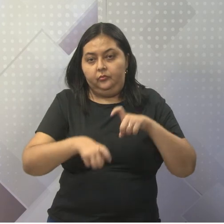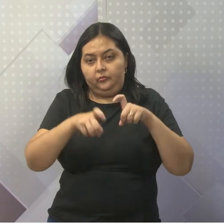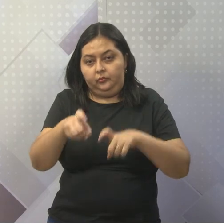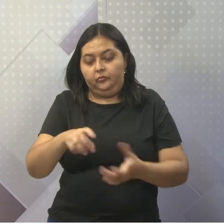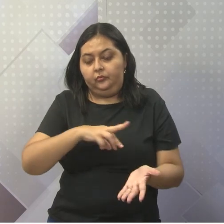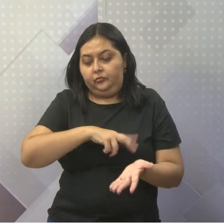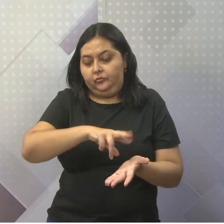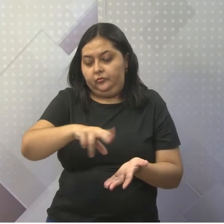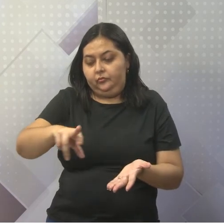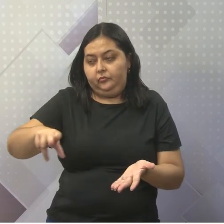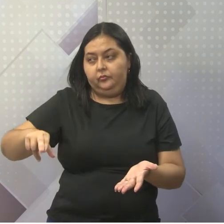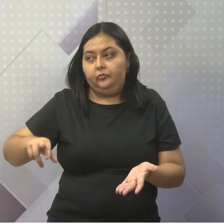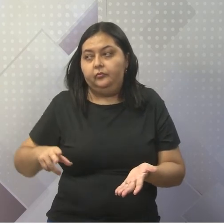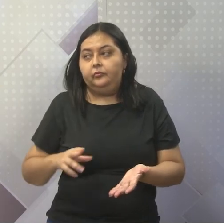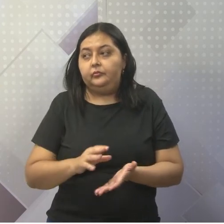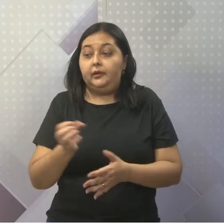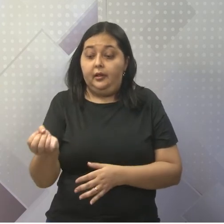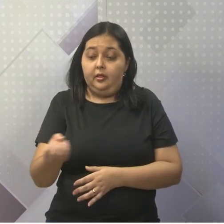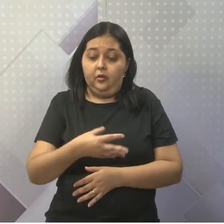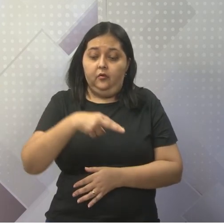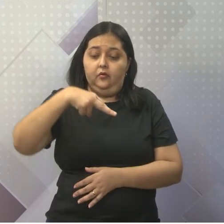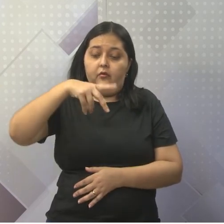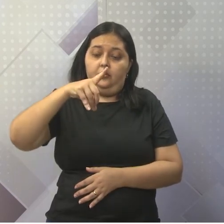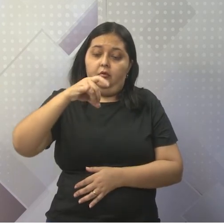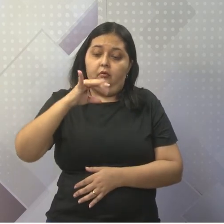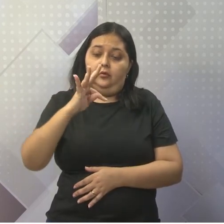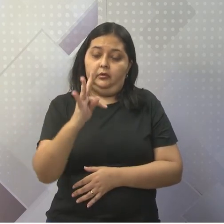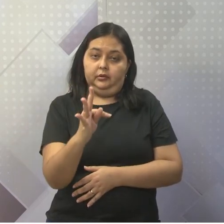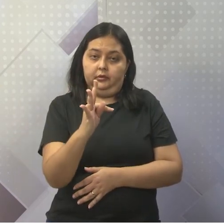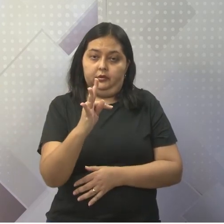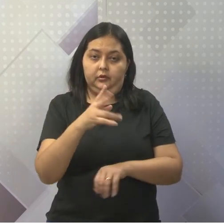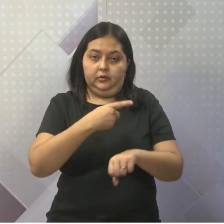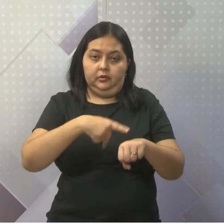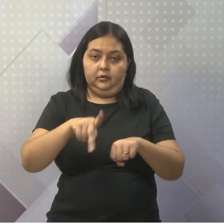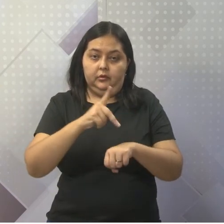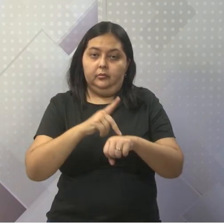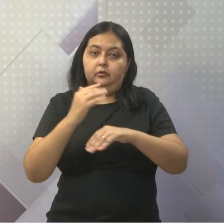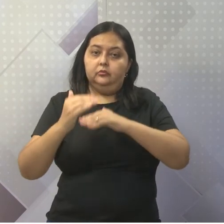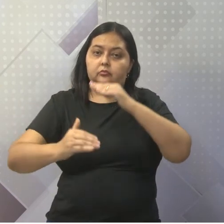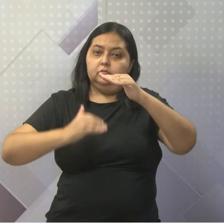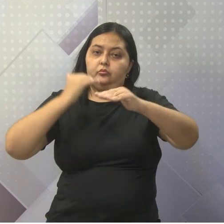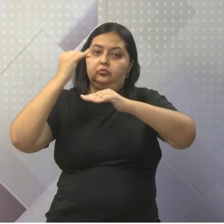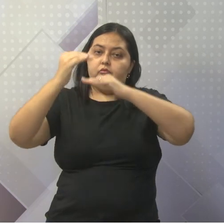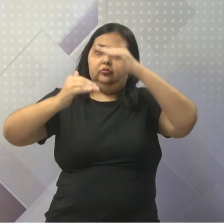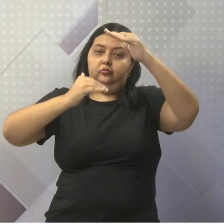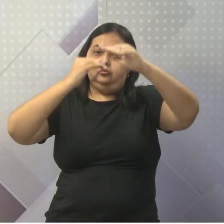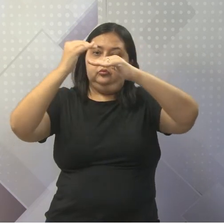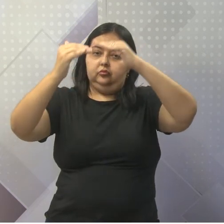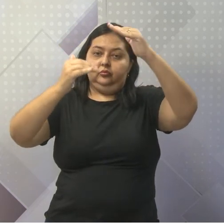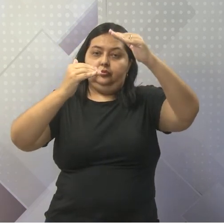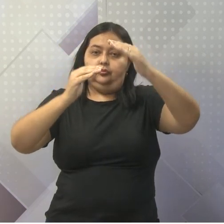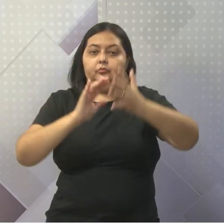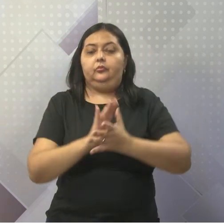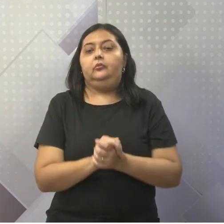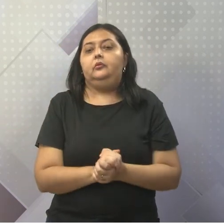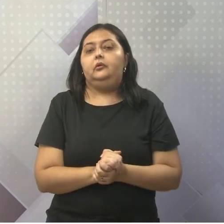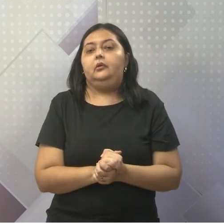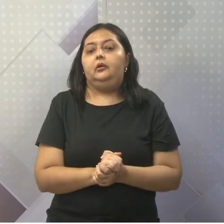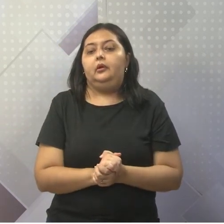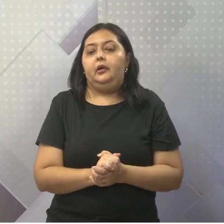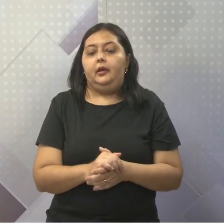Já na nova DIT, nós vemos esses países subdesenvolvidos, eles oferecendo aos países ricos